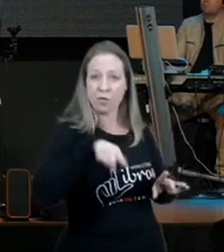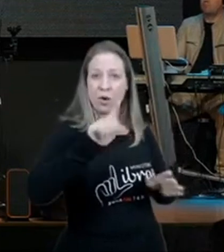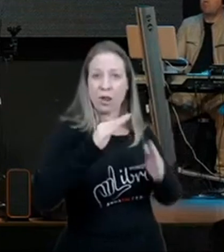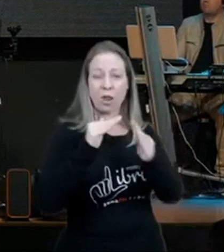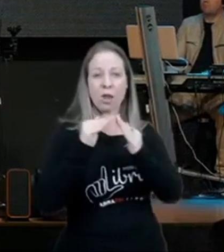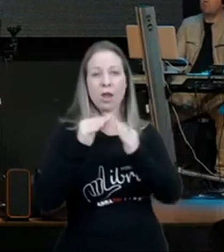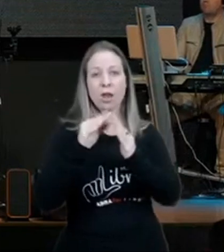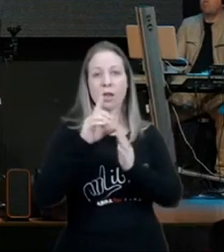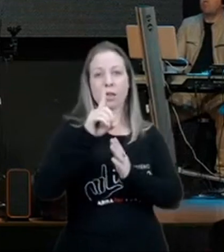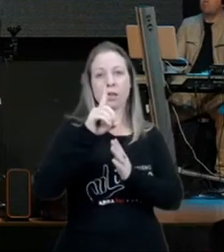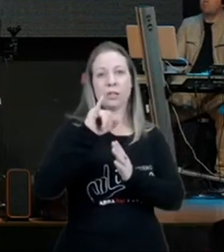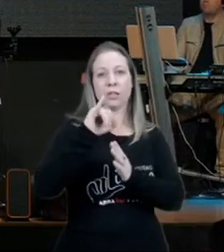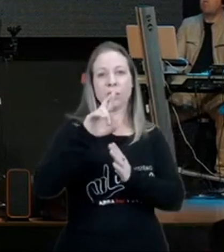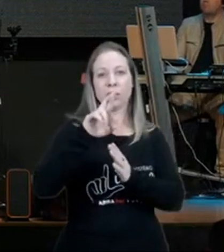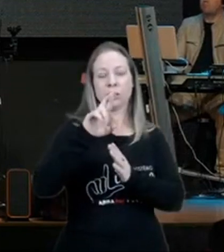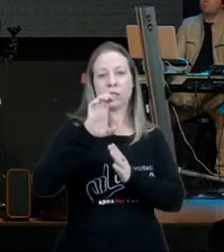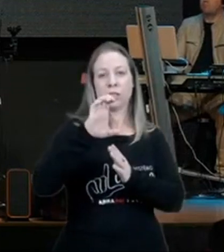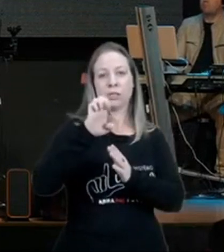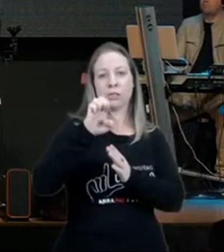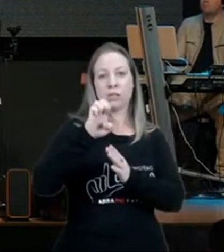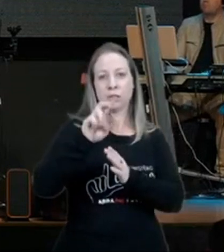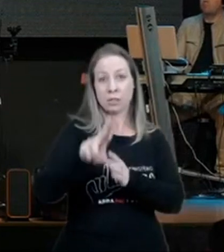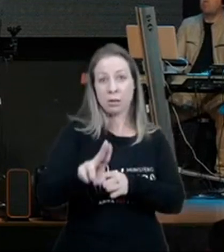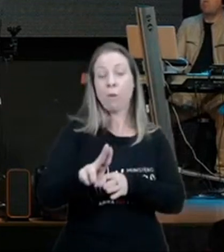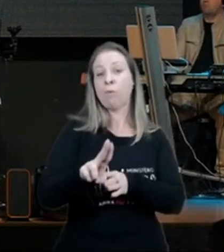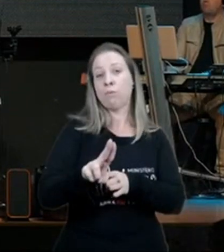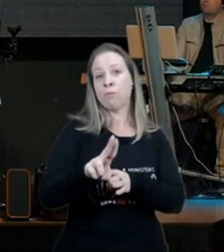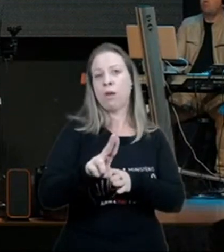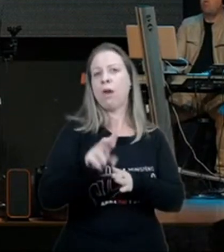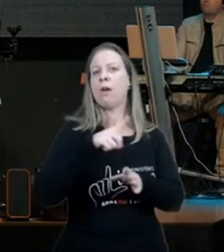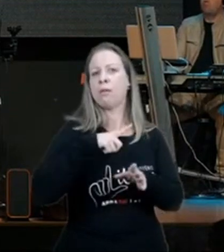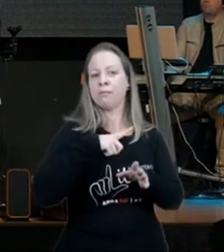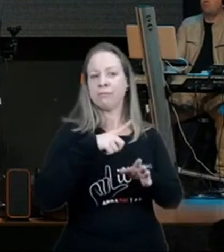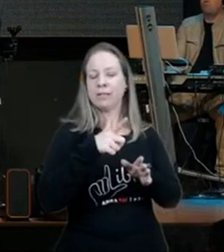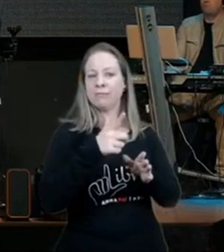foi morar lá, foram Titos na vida dela,